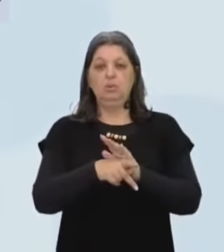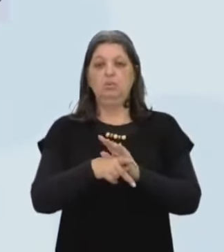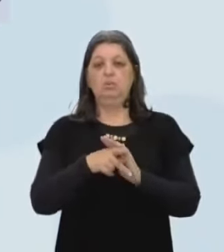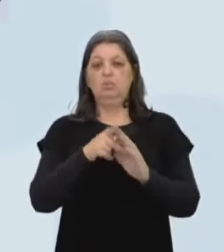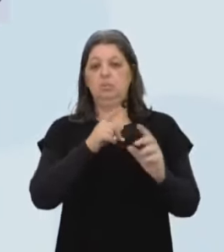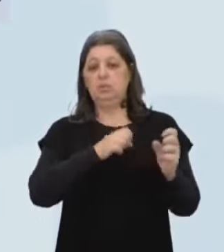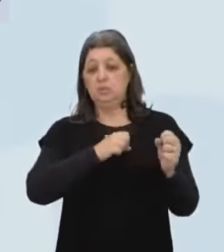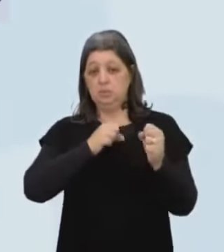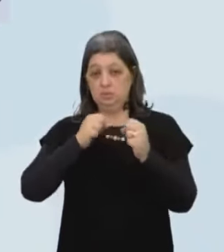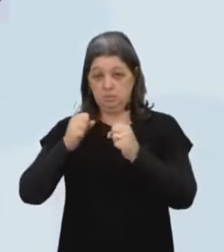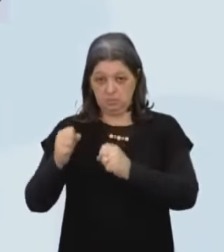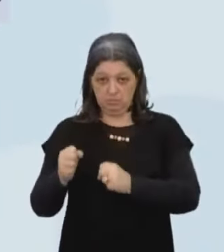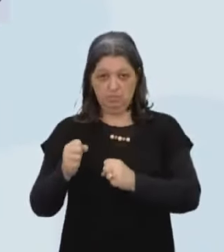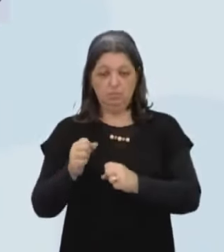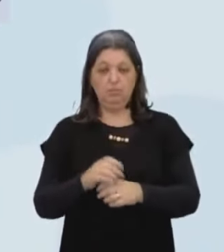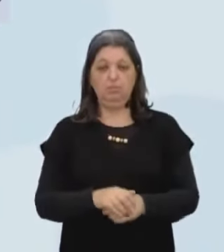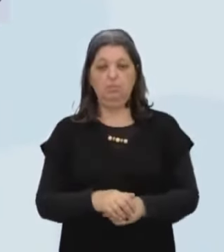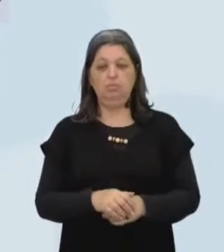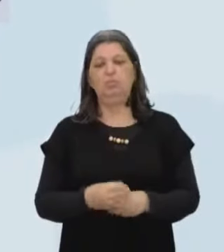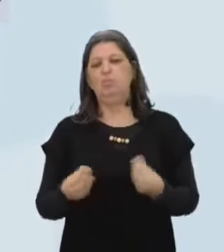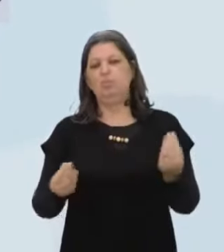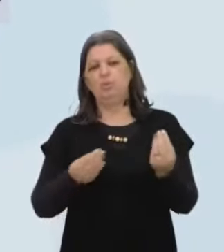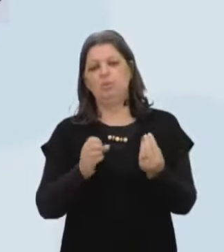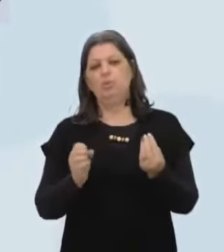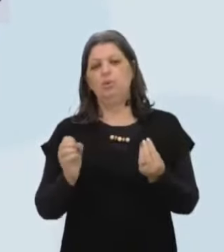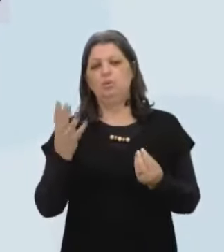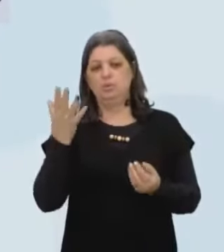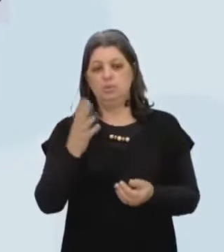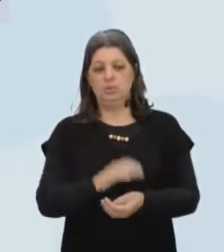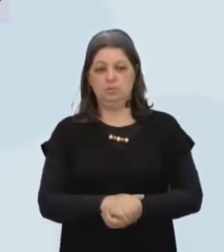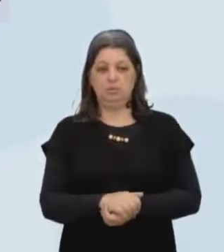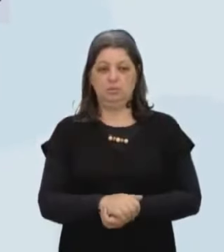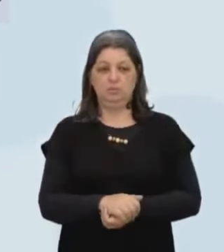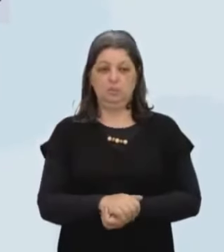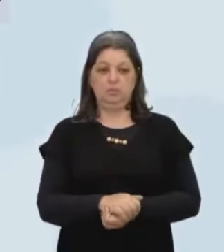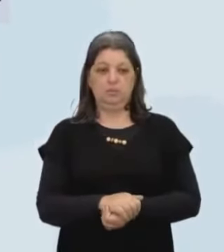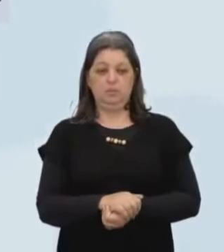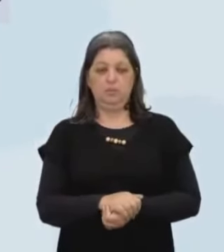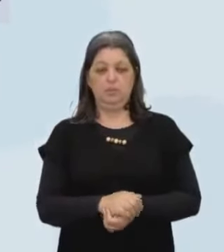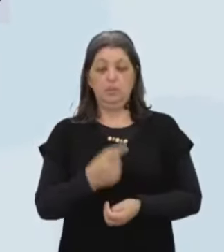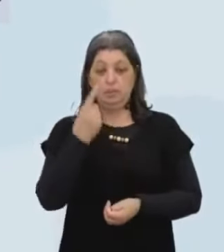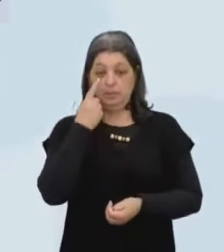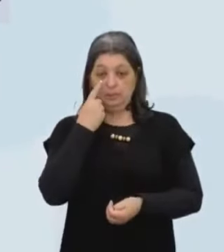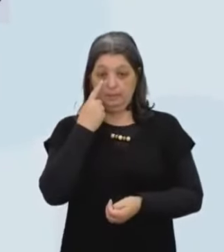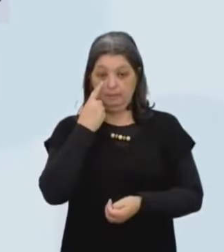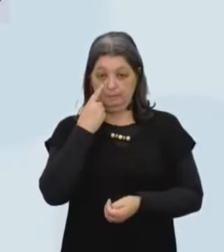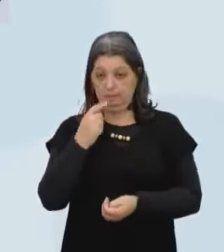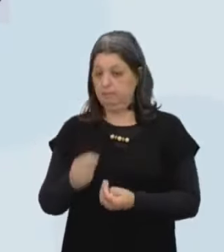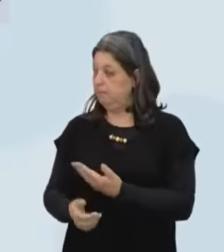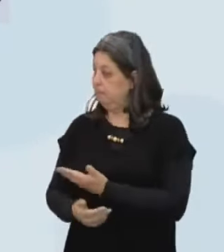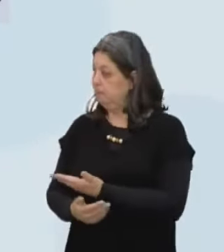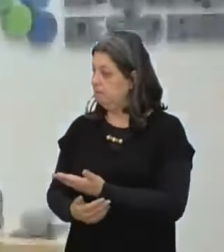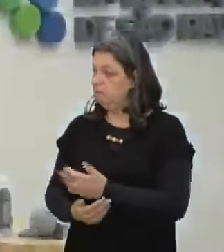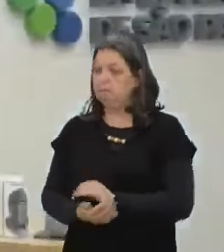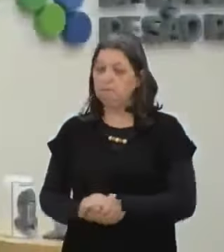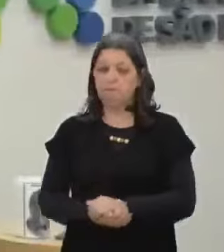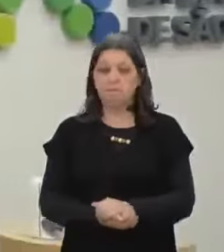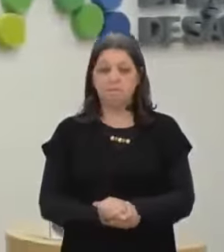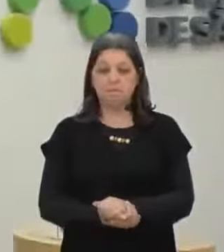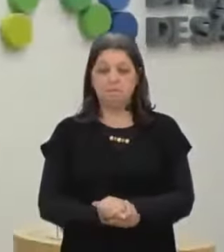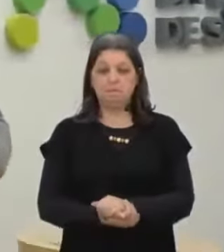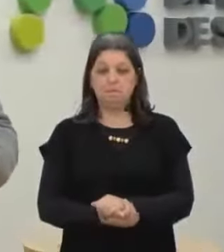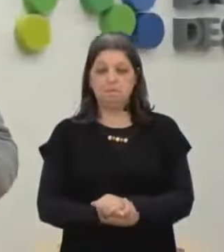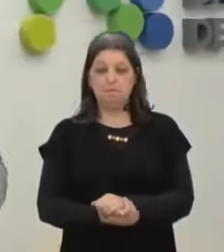física Como isso foi acontecendo? Vocês estão olhando aqui Volta pra mim rapidinho, Tom?